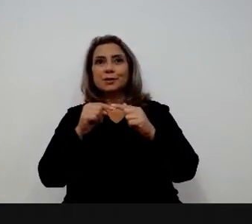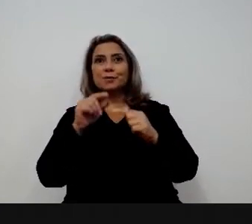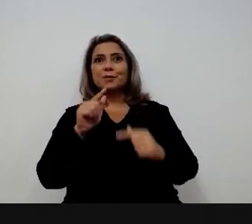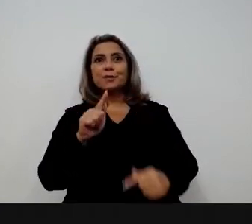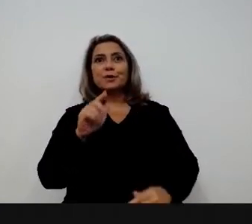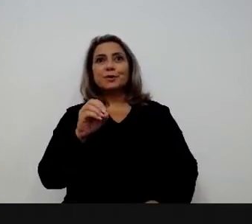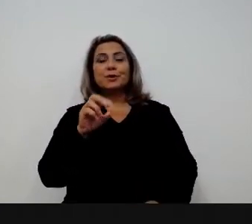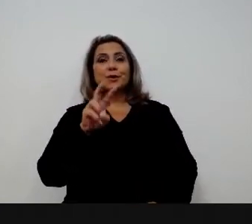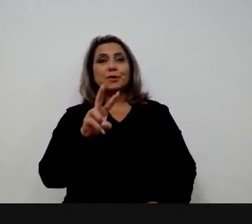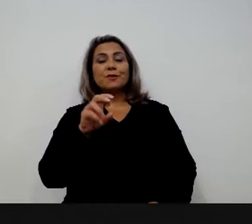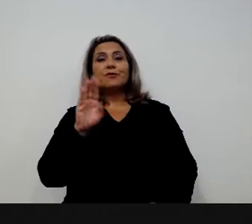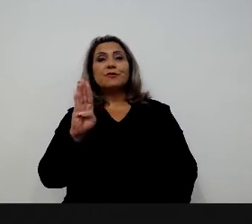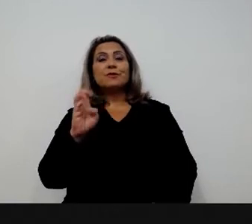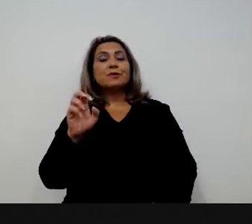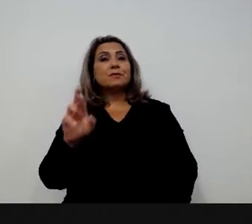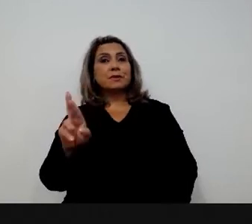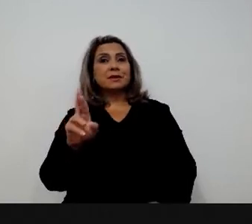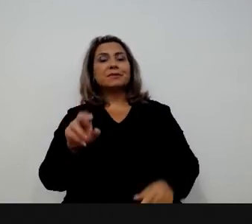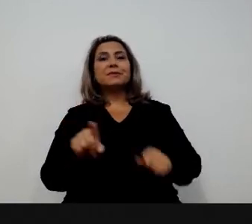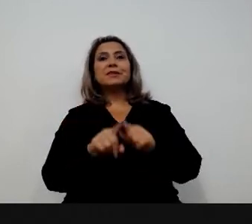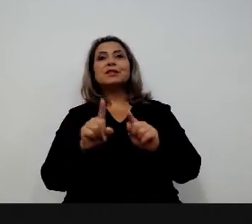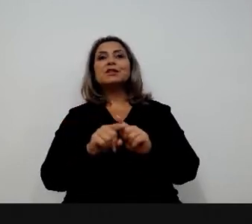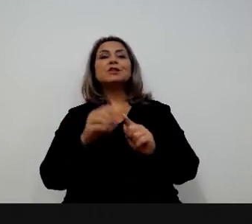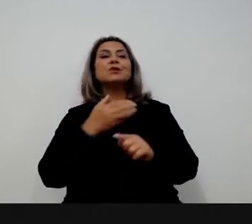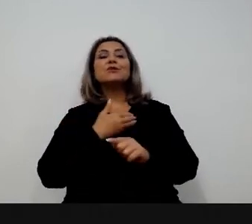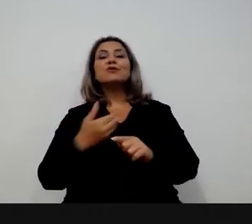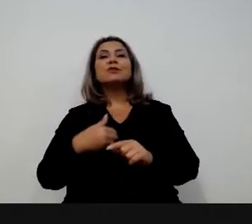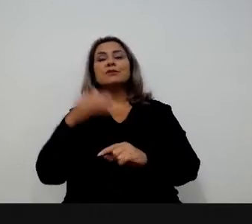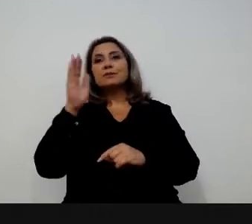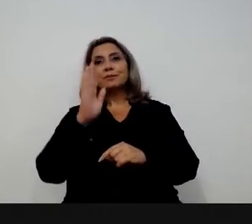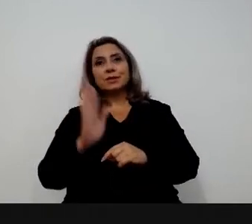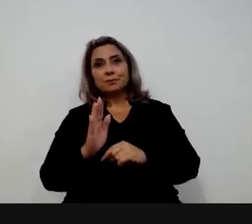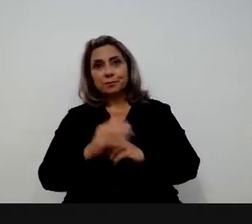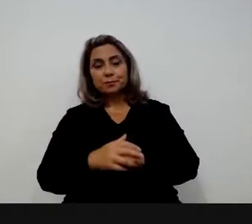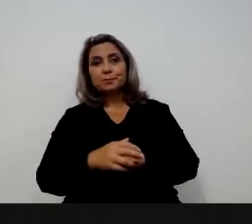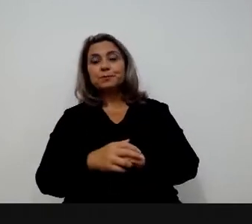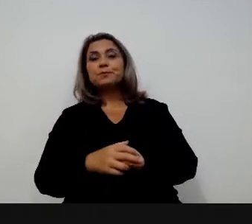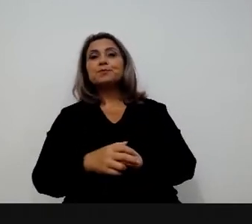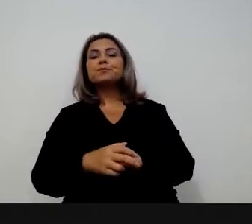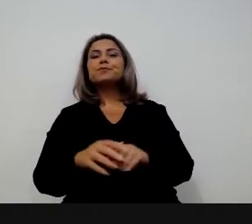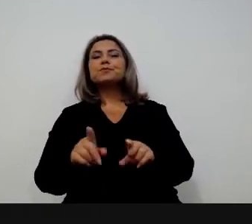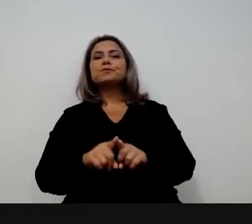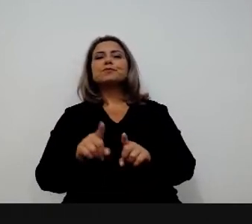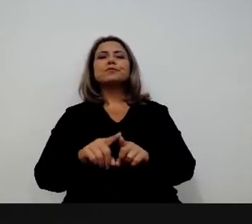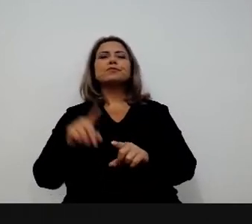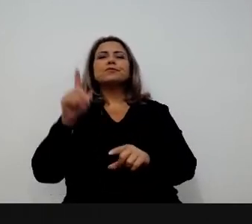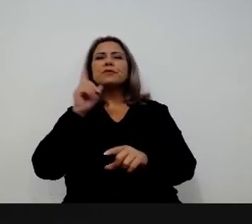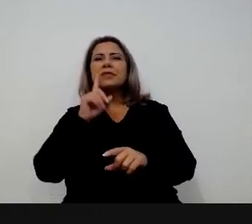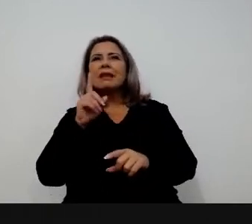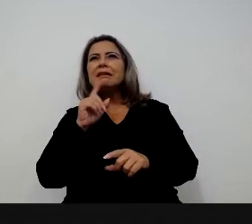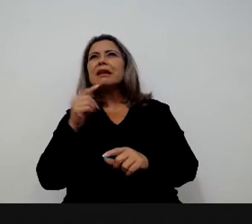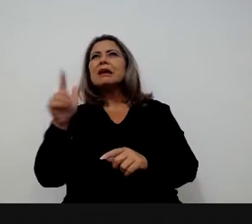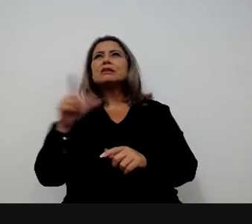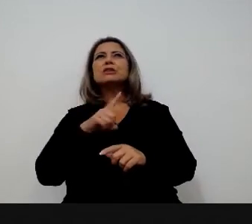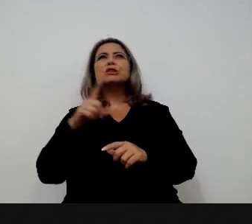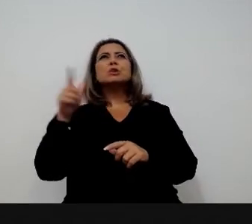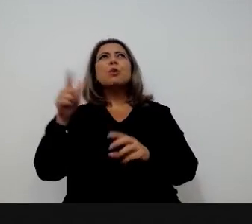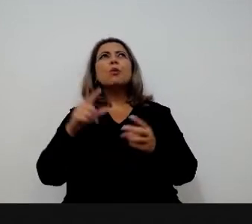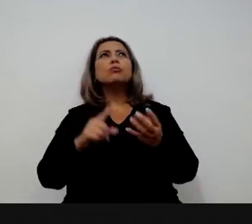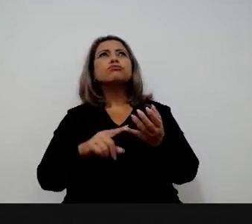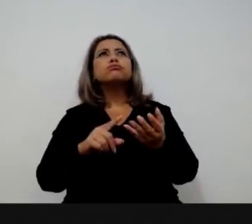.br, é a primeira plataforma de desafios do governo brasileiro. Os Estados Unidos tem o Challenge.gov,